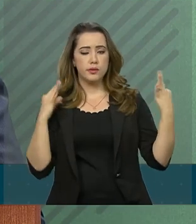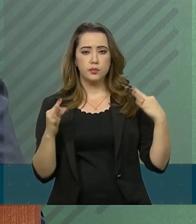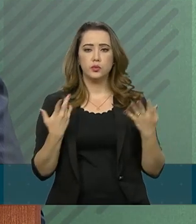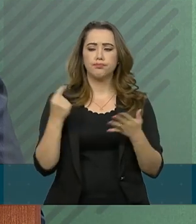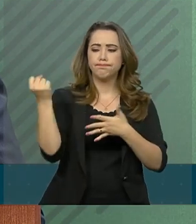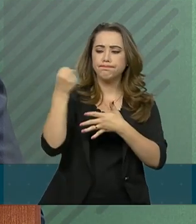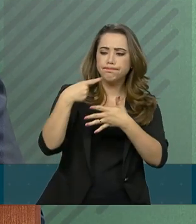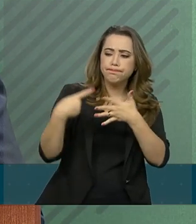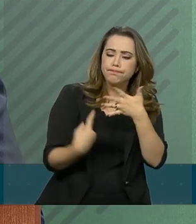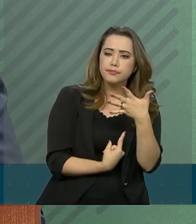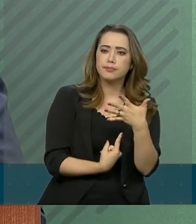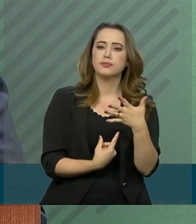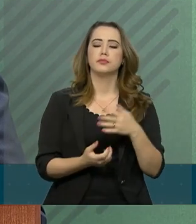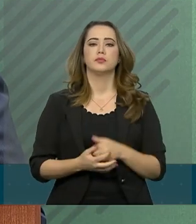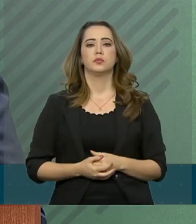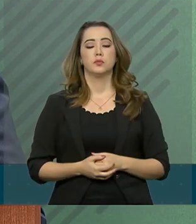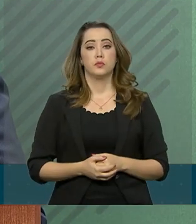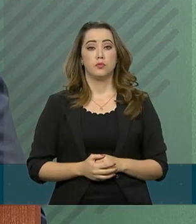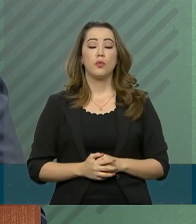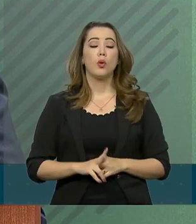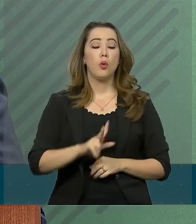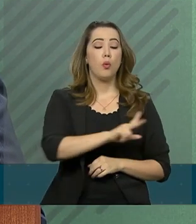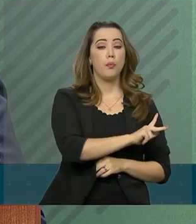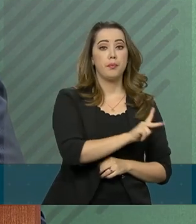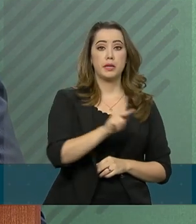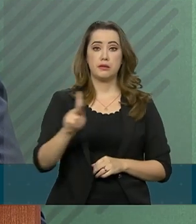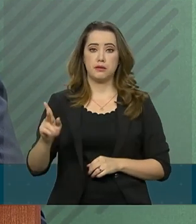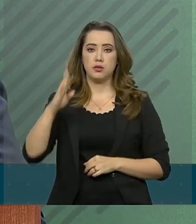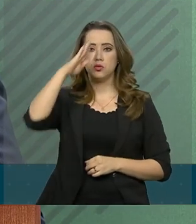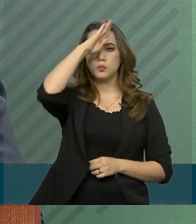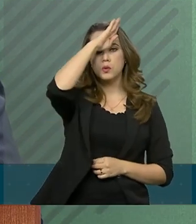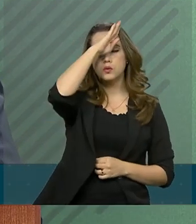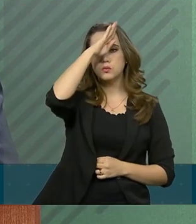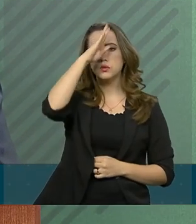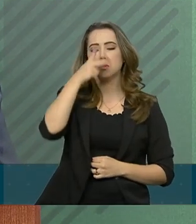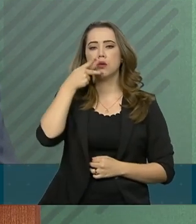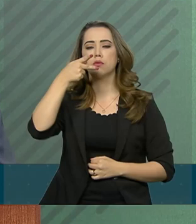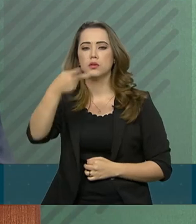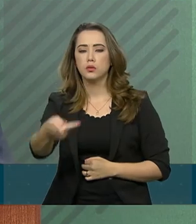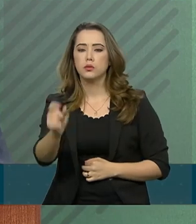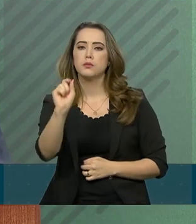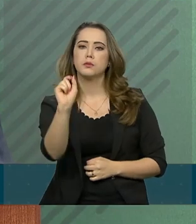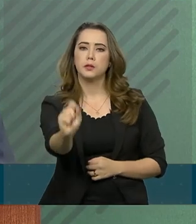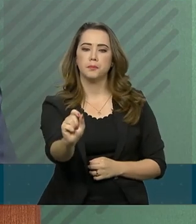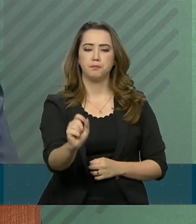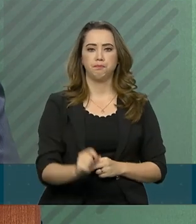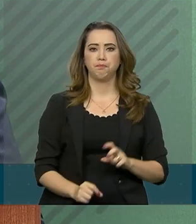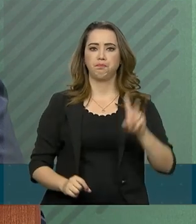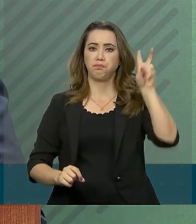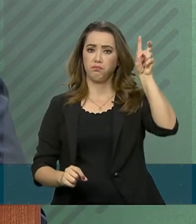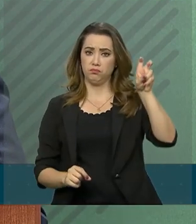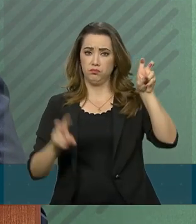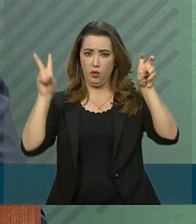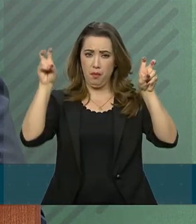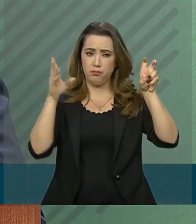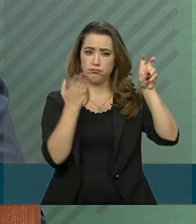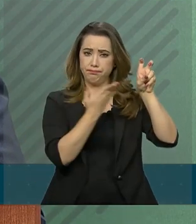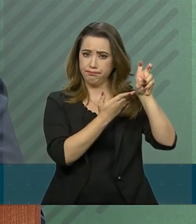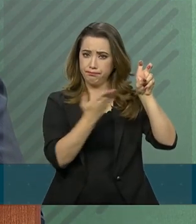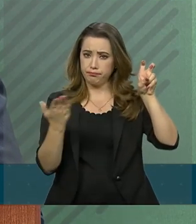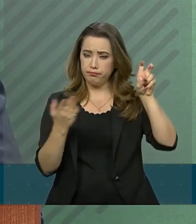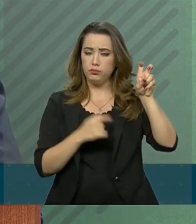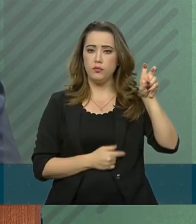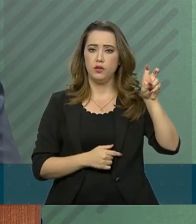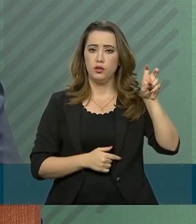entre outros. O presidente na ocasião enfatizou, abro aspas, não